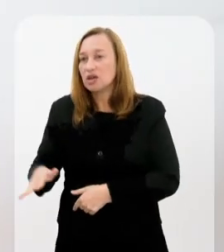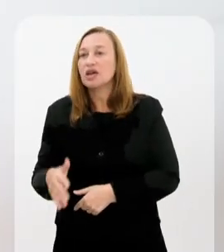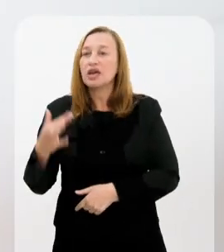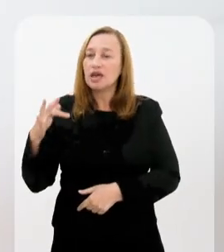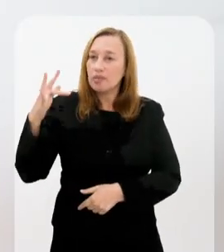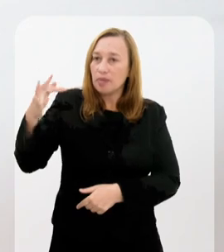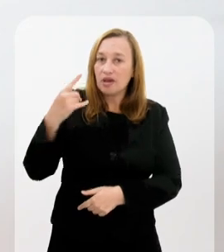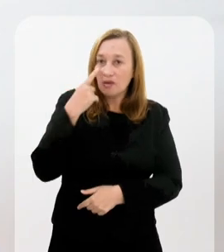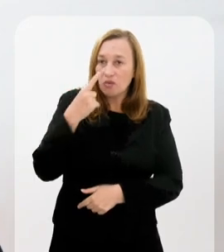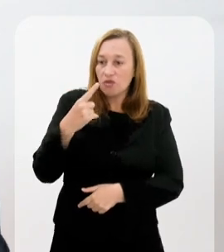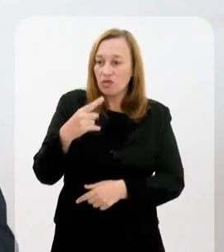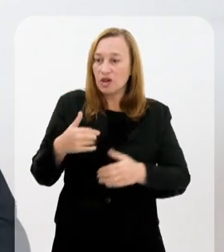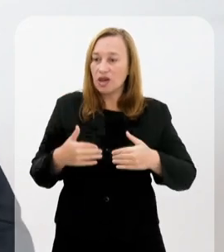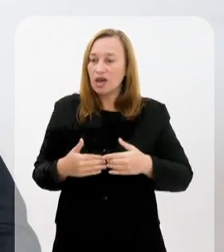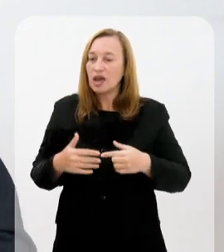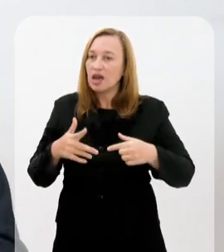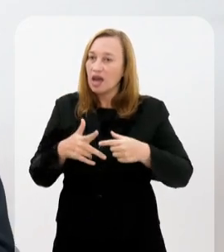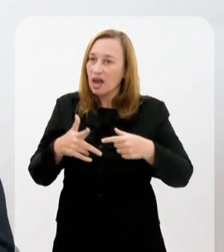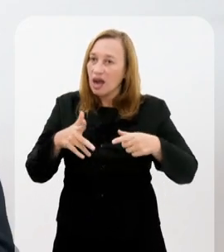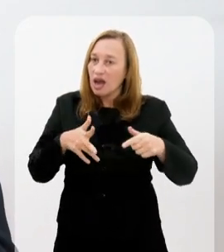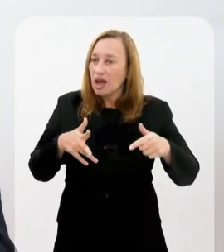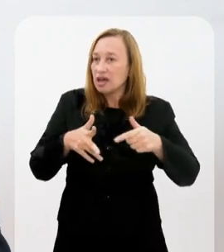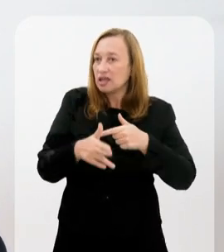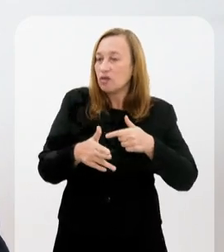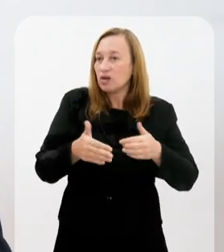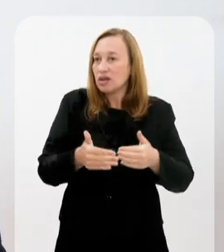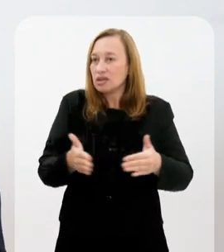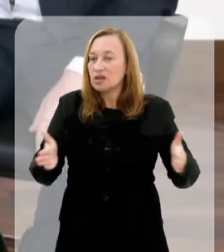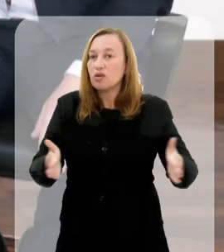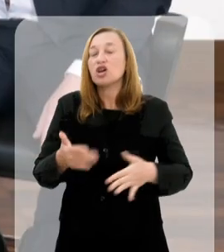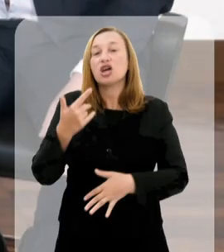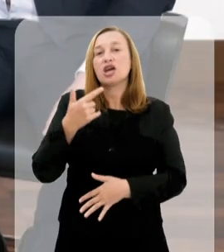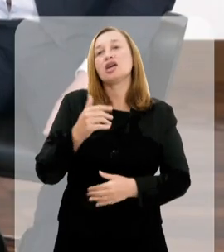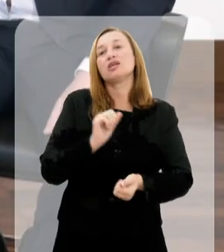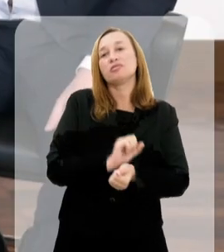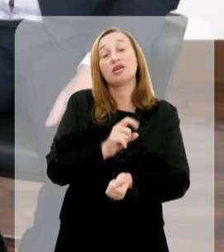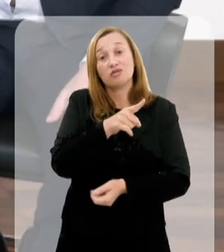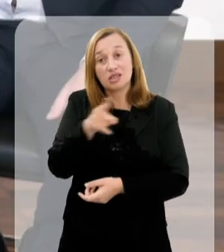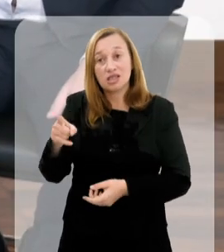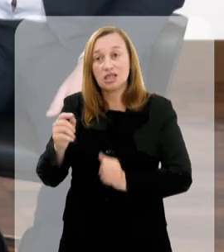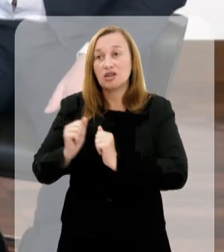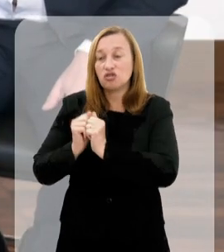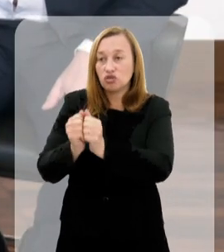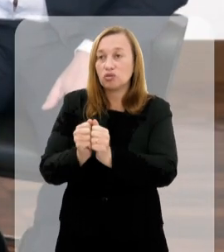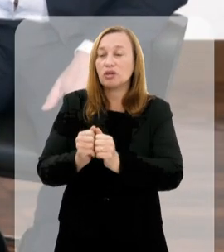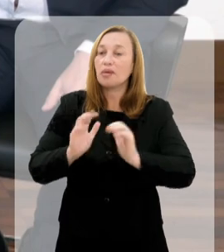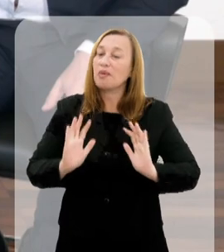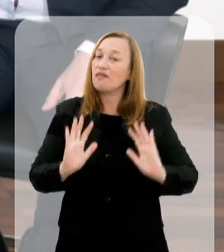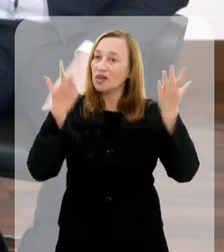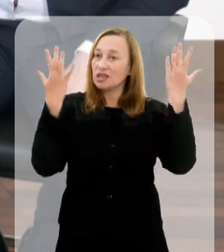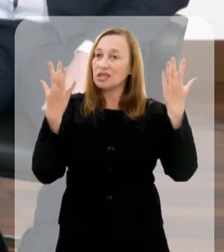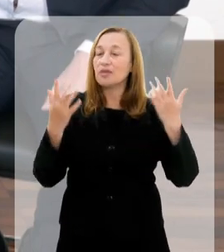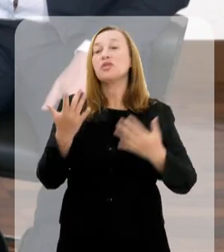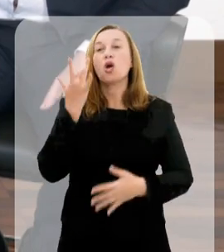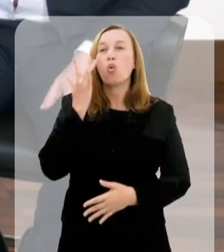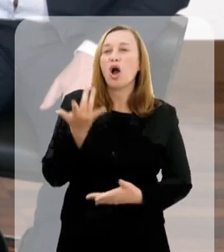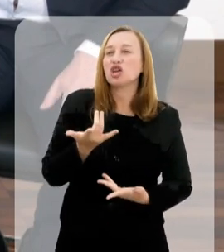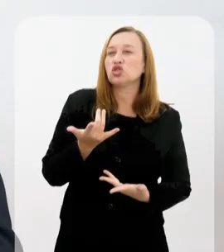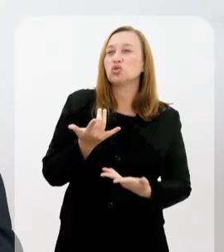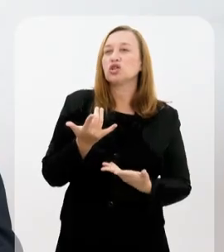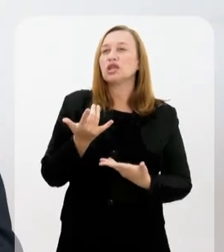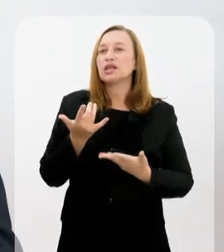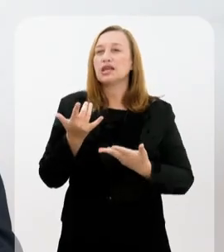breve, aí a gente vai ter novidade dessa inauguração. Eu espero que todos vocês e você também possam estar lá para a gente comemorar. Eu acho que